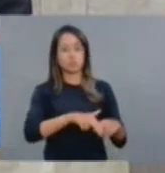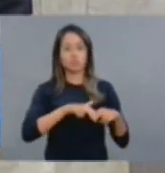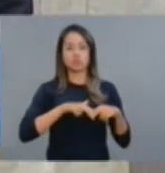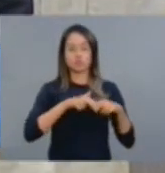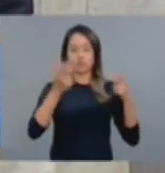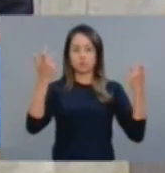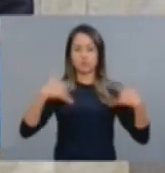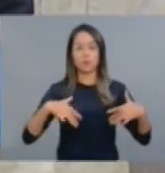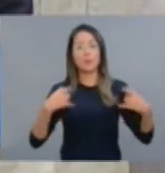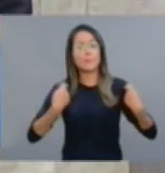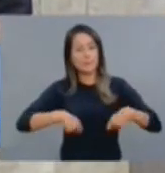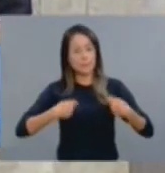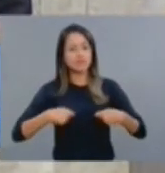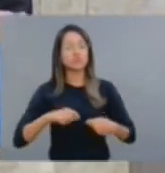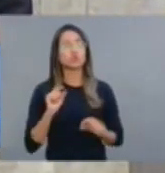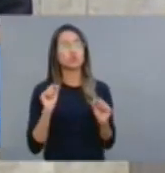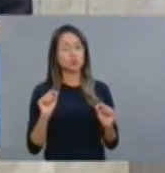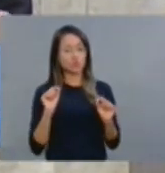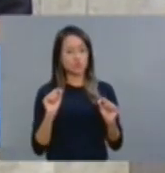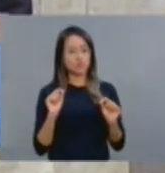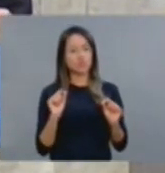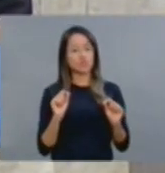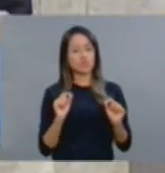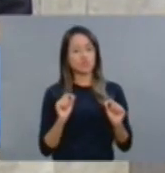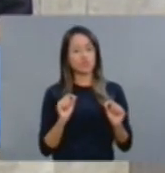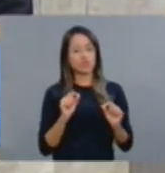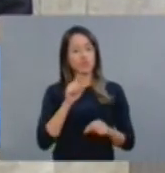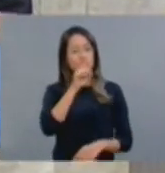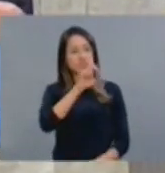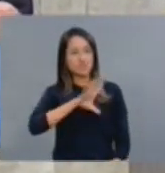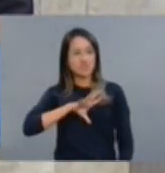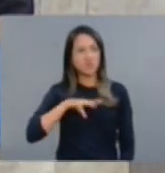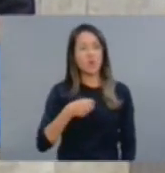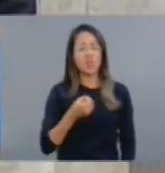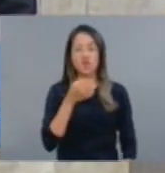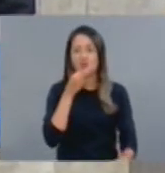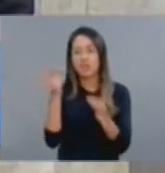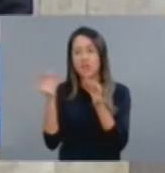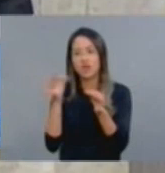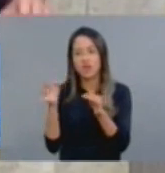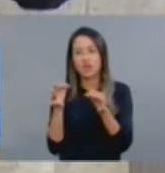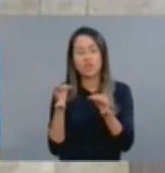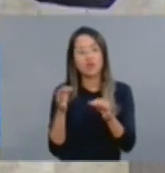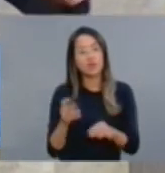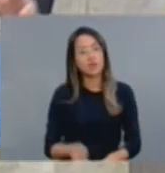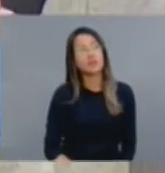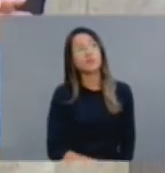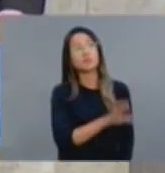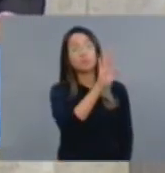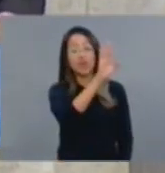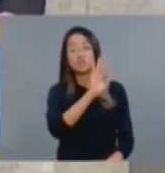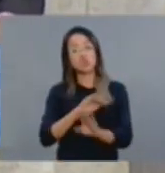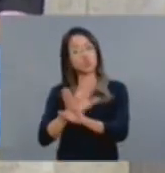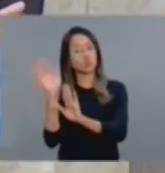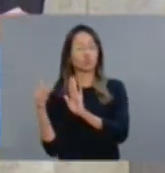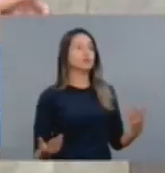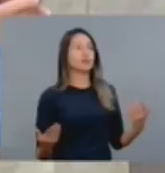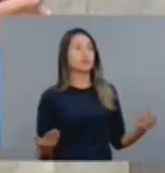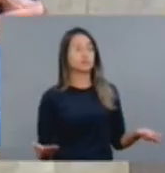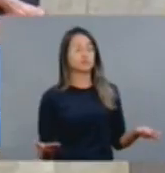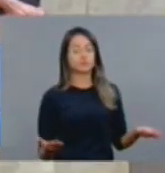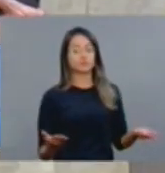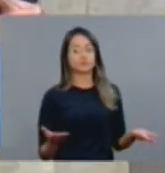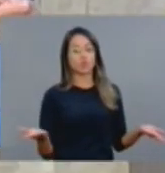Precisa-se ter o mesmo desempenho de crítica quando a bola está no seu pé ou quando está no pé do adversário.